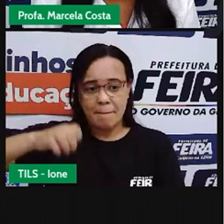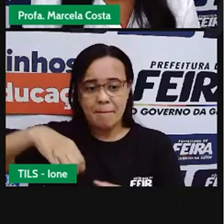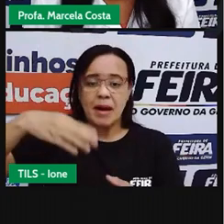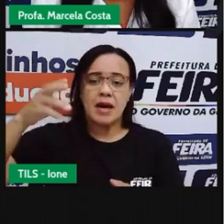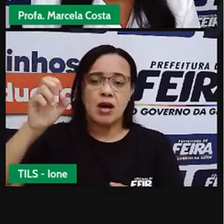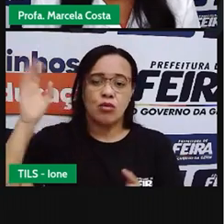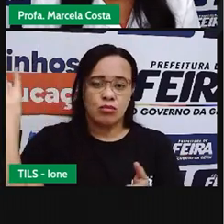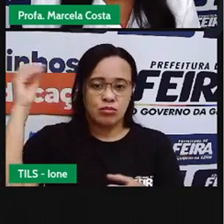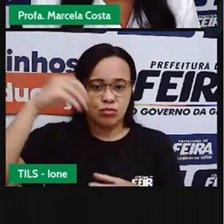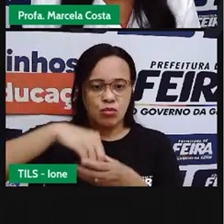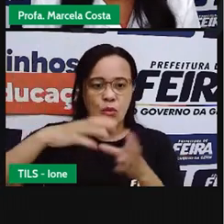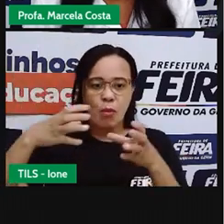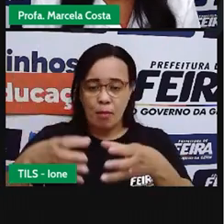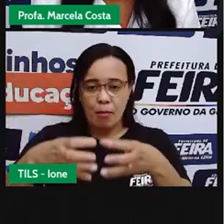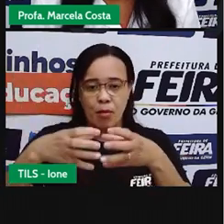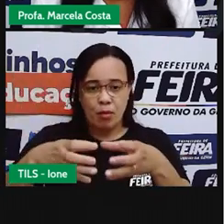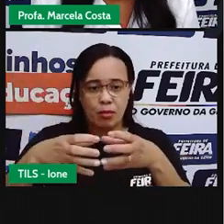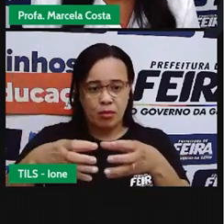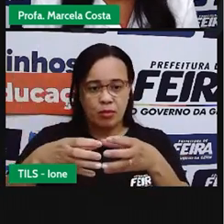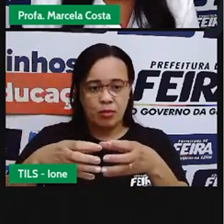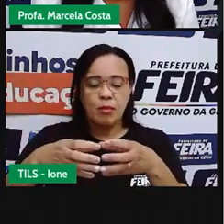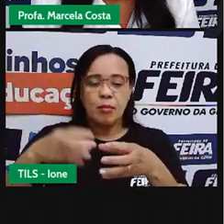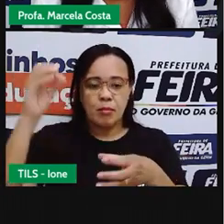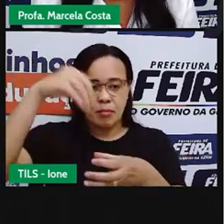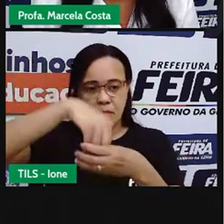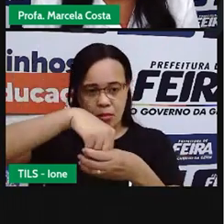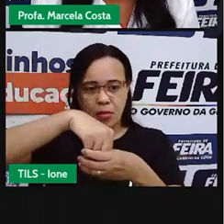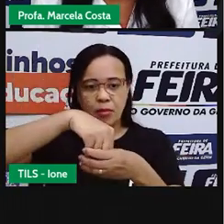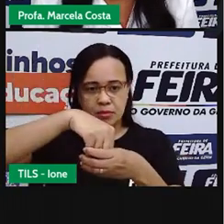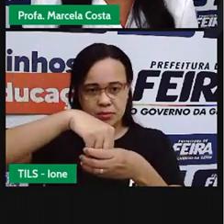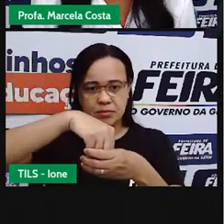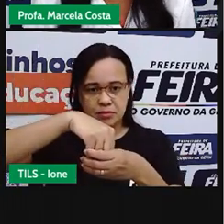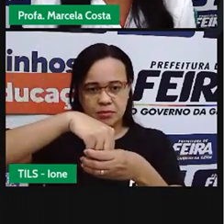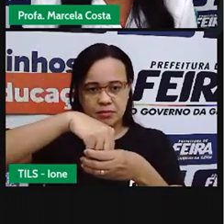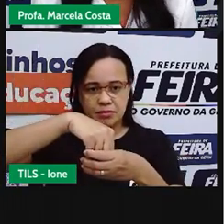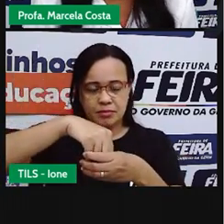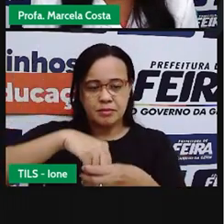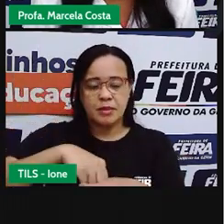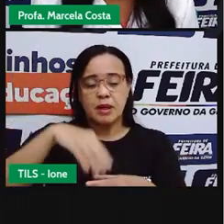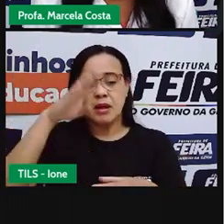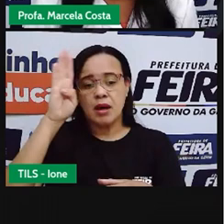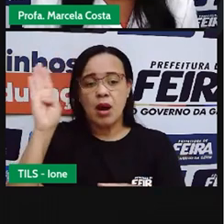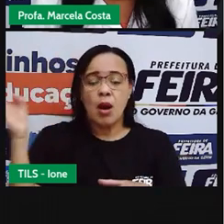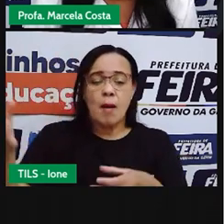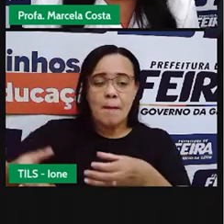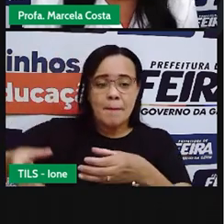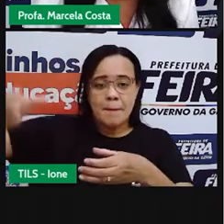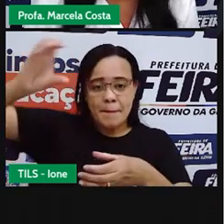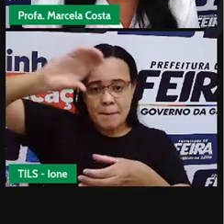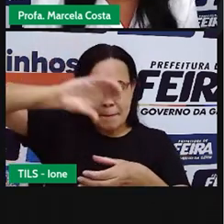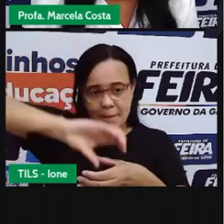Botou Mel No Pote